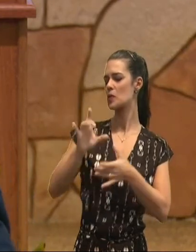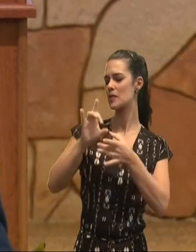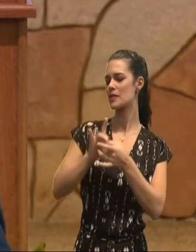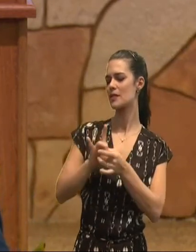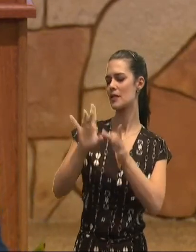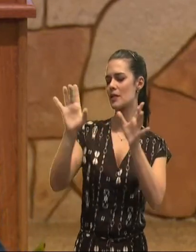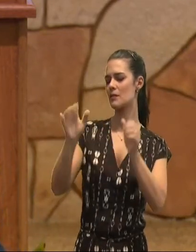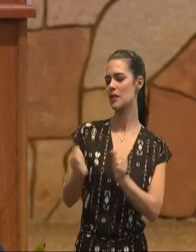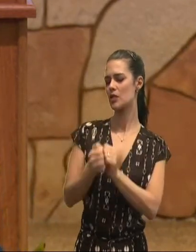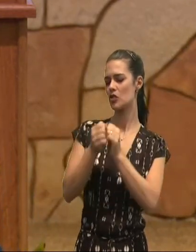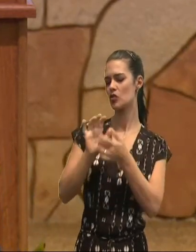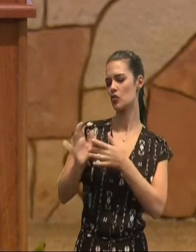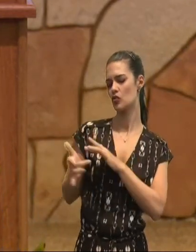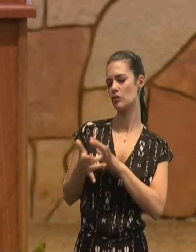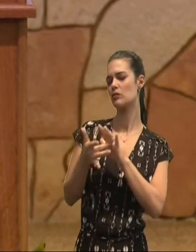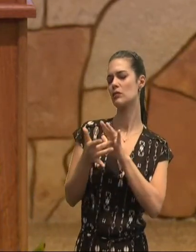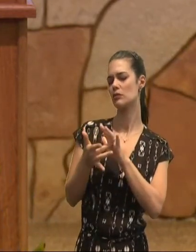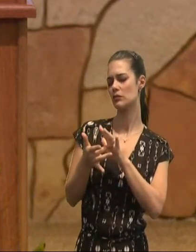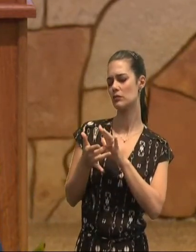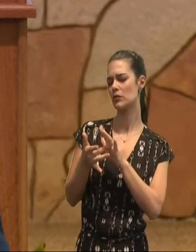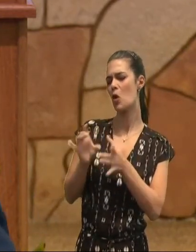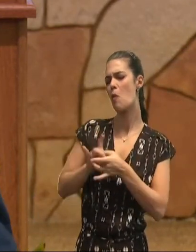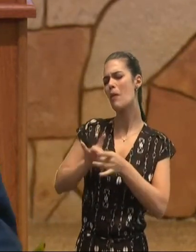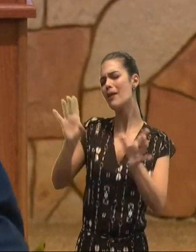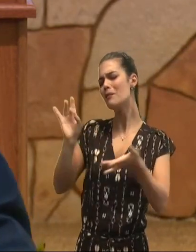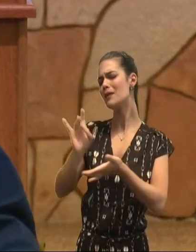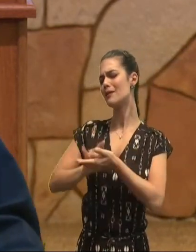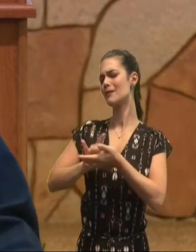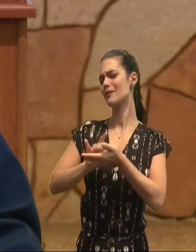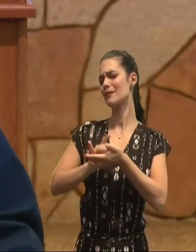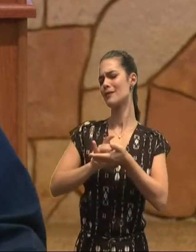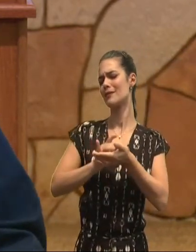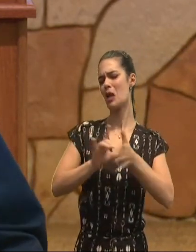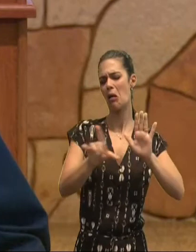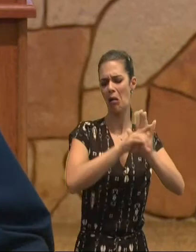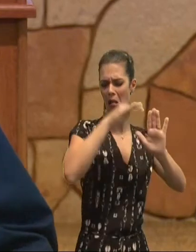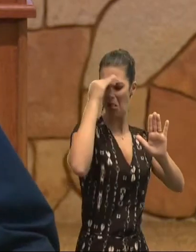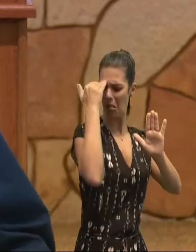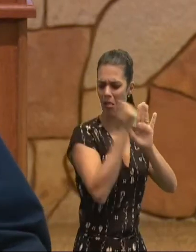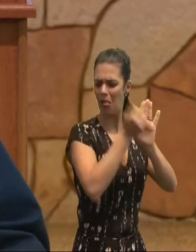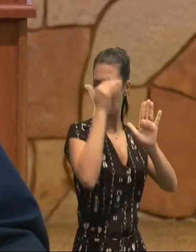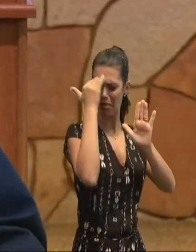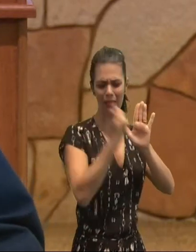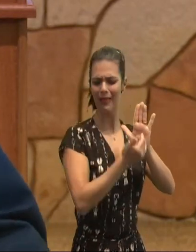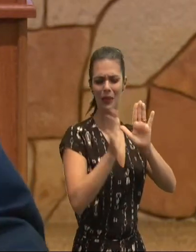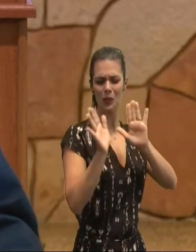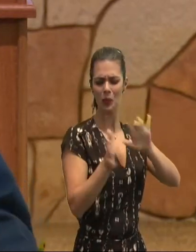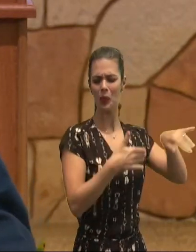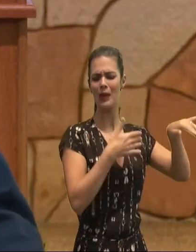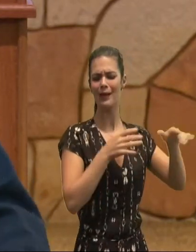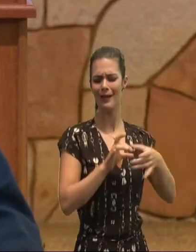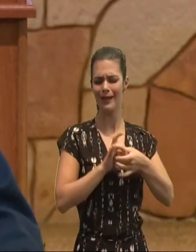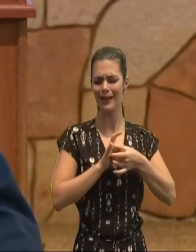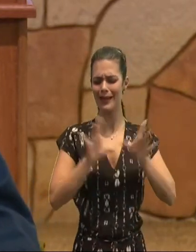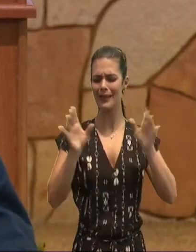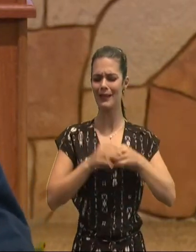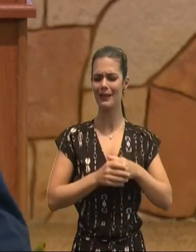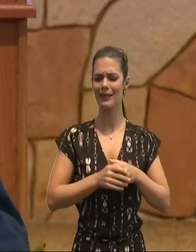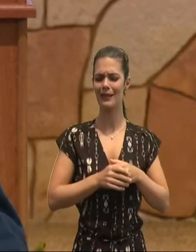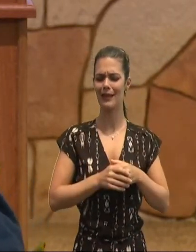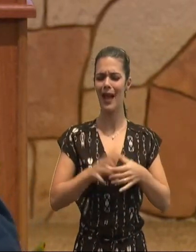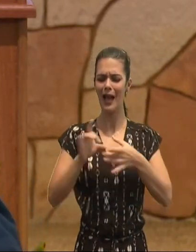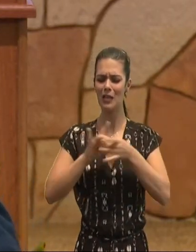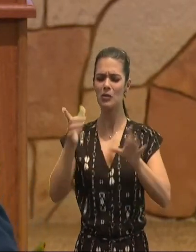que temos em Jesus, a liberdade, lei, a liberdade, do pecado, a liberdade, de dizer não,